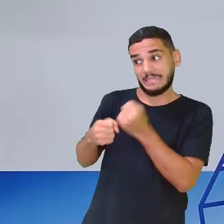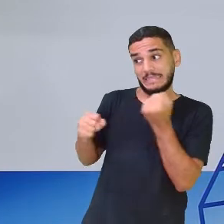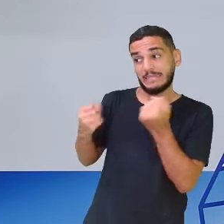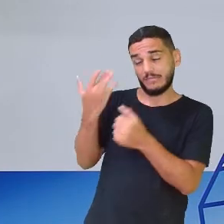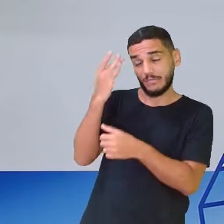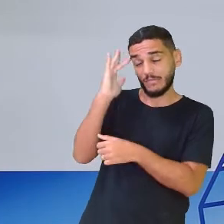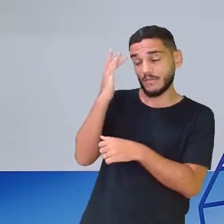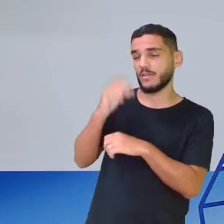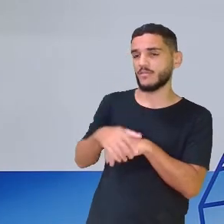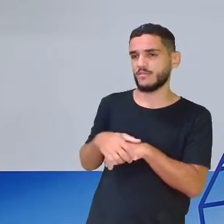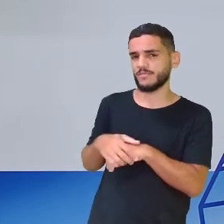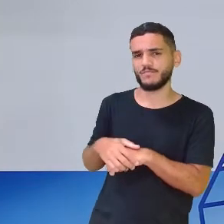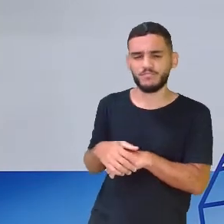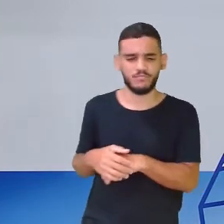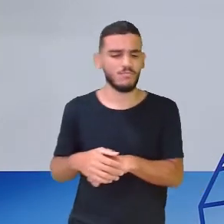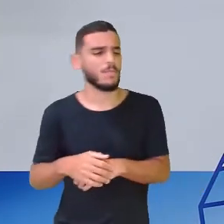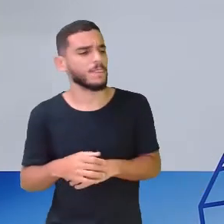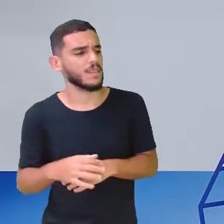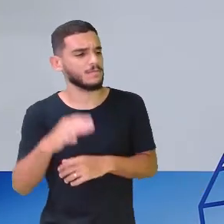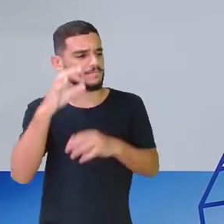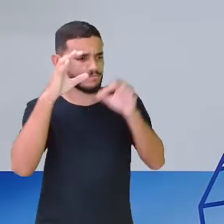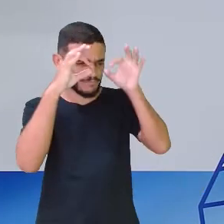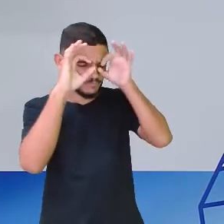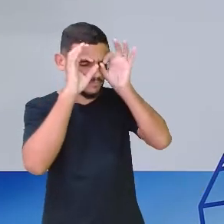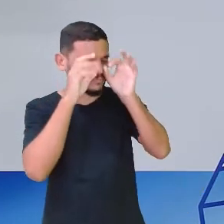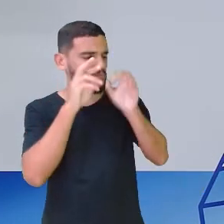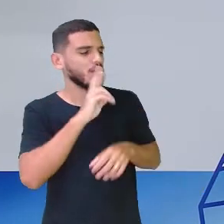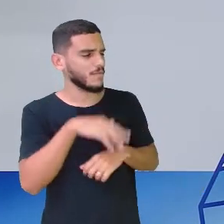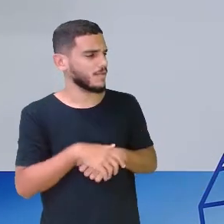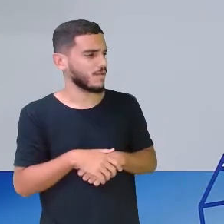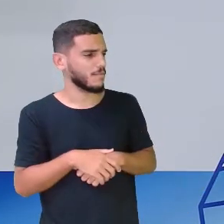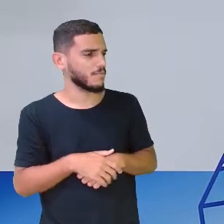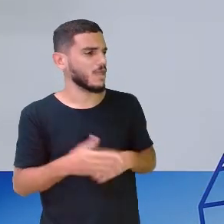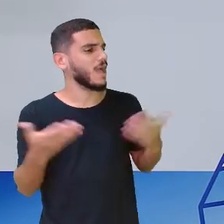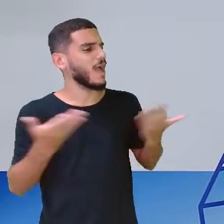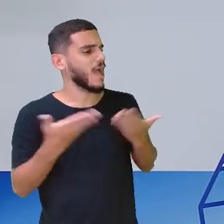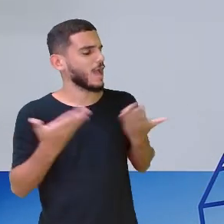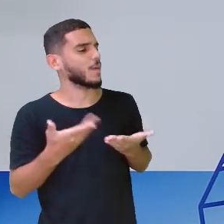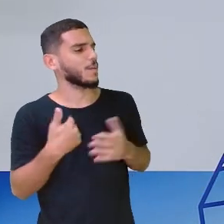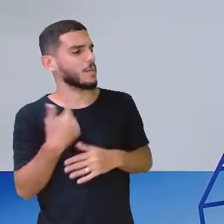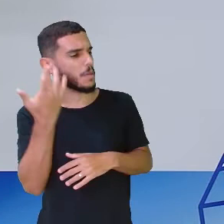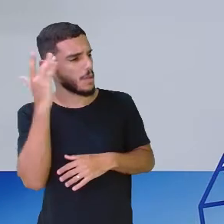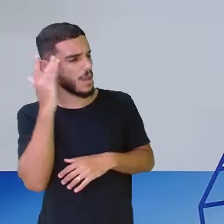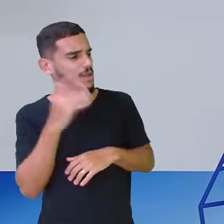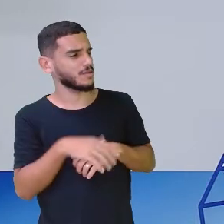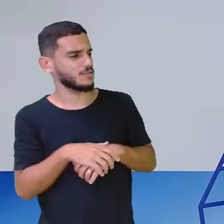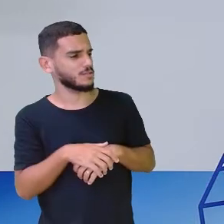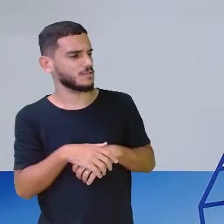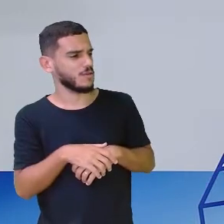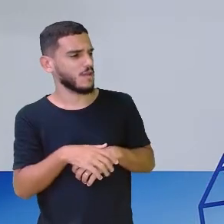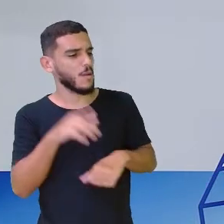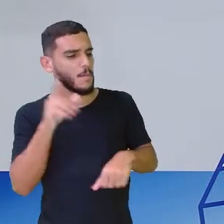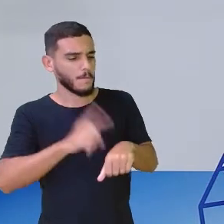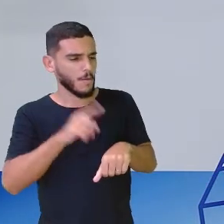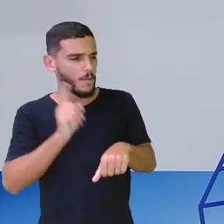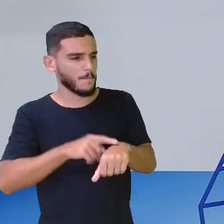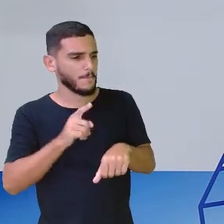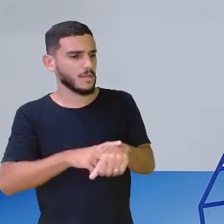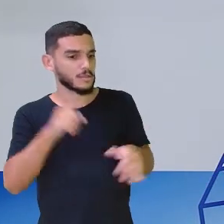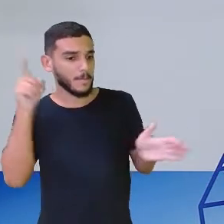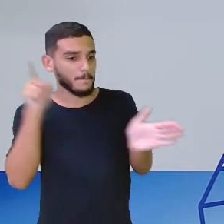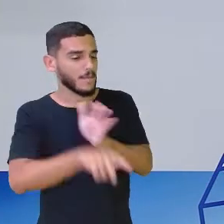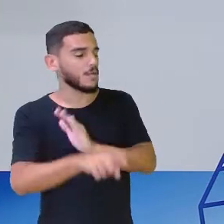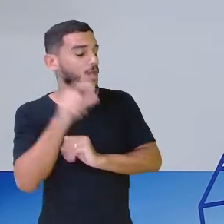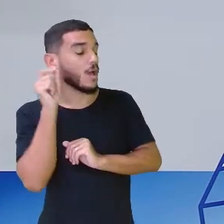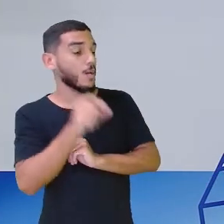Olha o que a coruja disse. Ora, agora eu me acho. É hora de interrogar o...